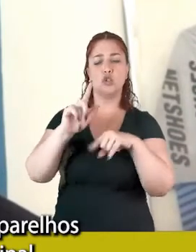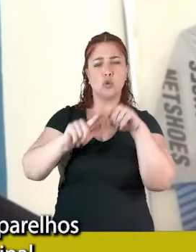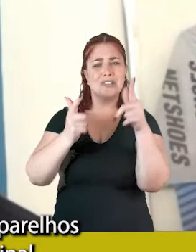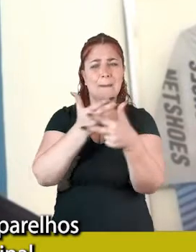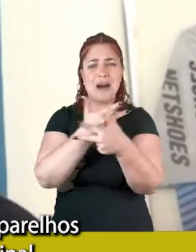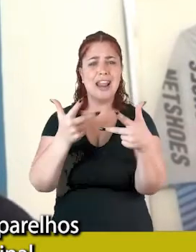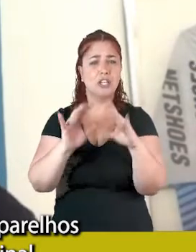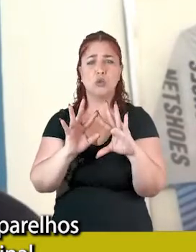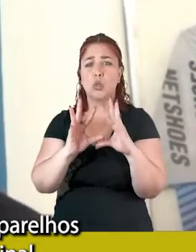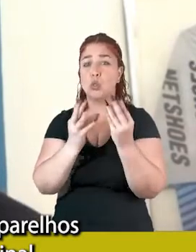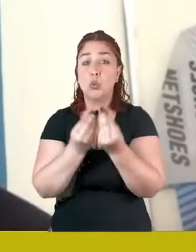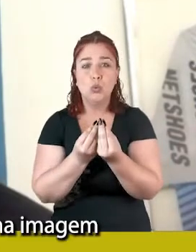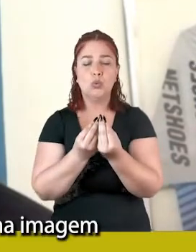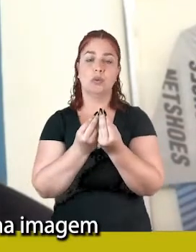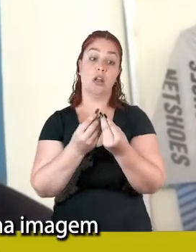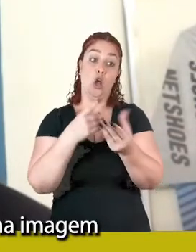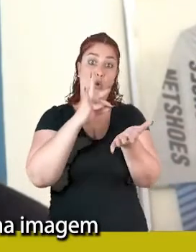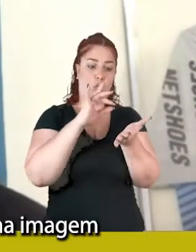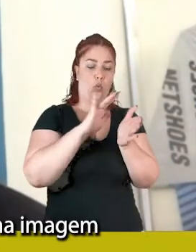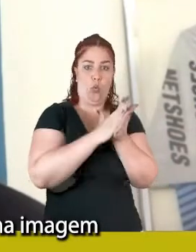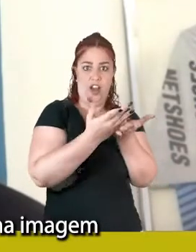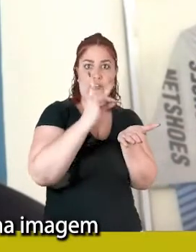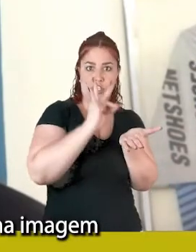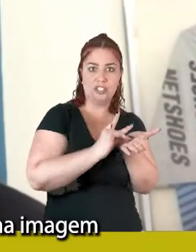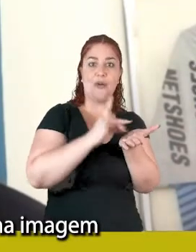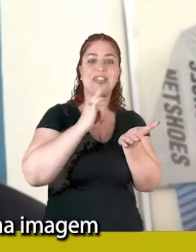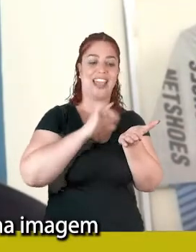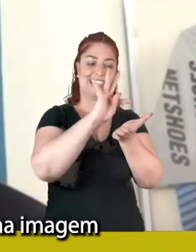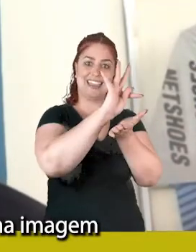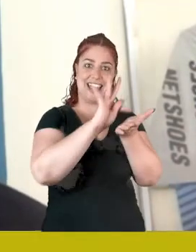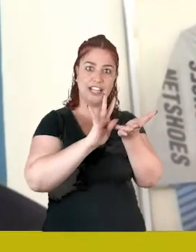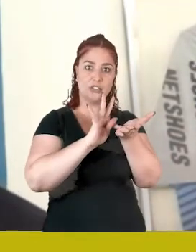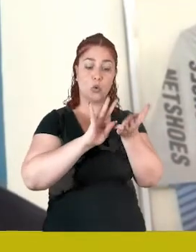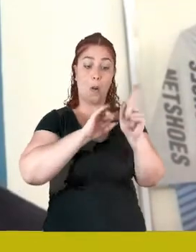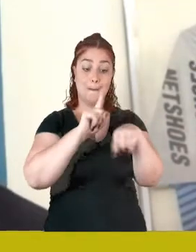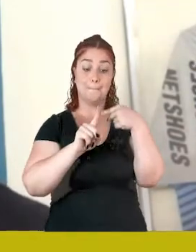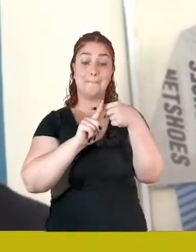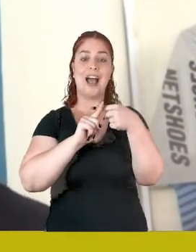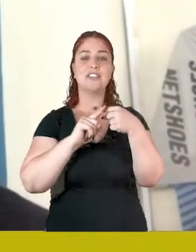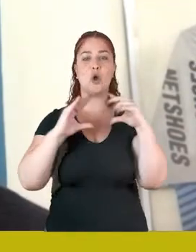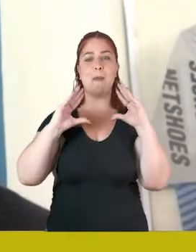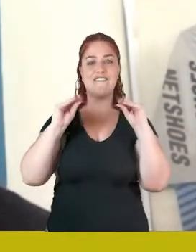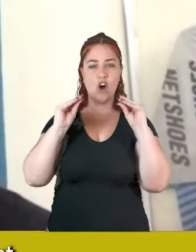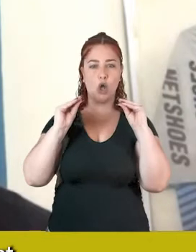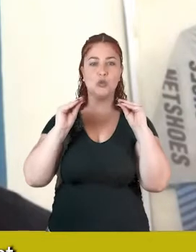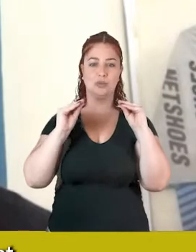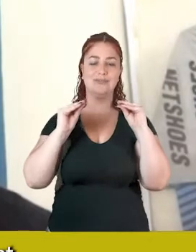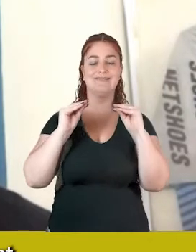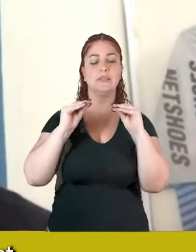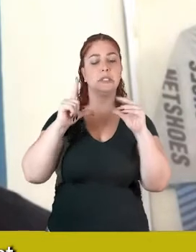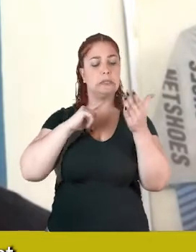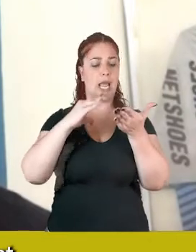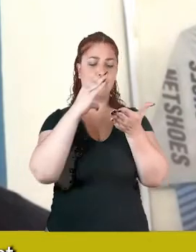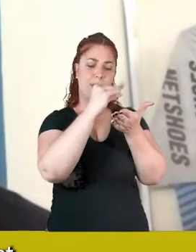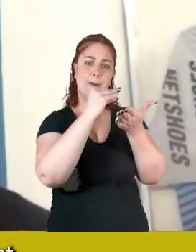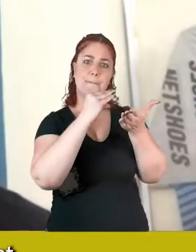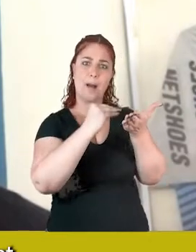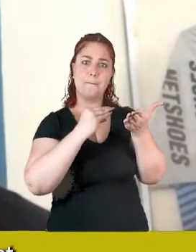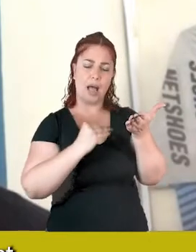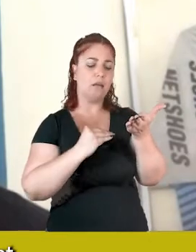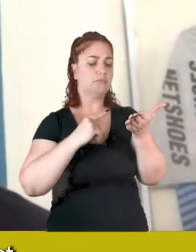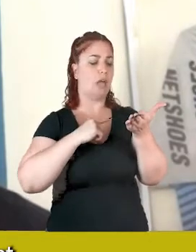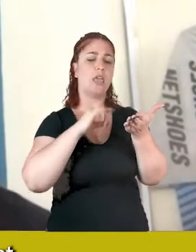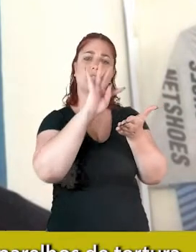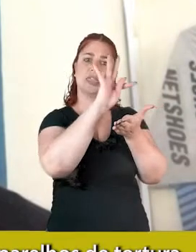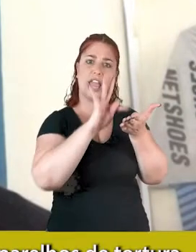todas as, no original, todos os textos têm uma imagem para ilustrar, que foi pela internet, e tal,